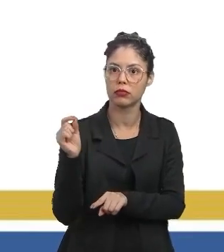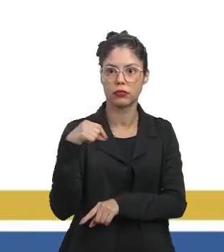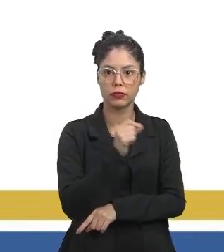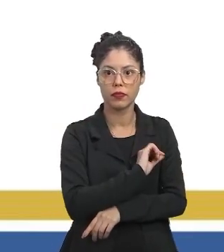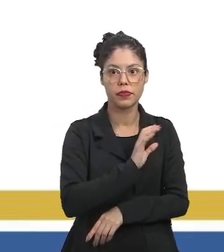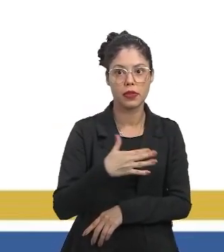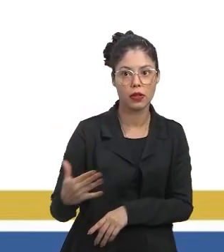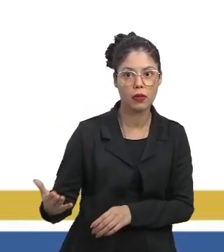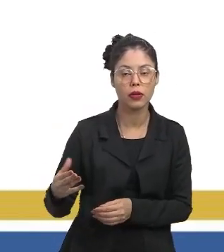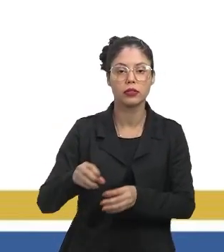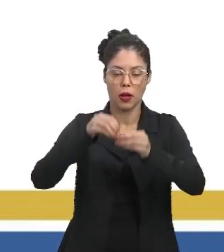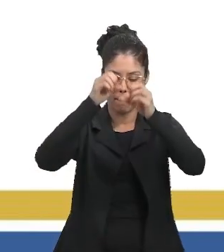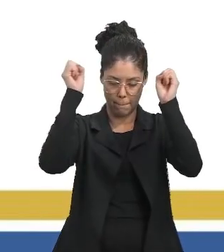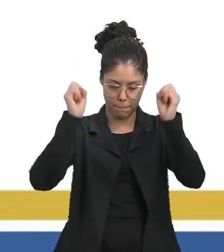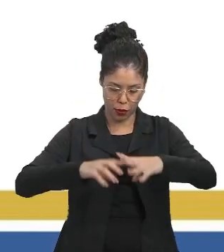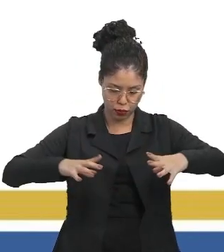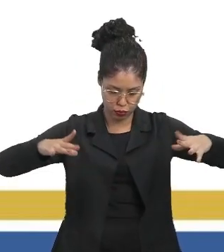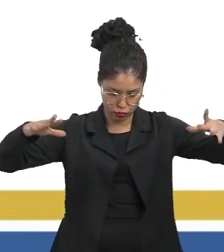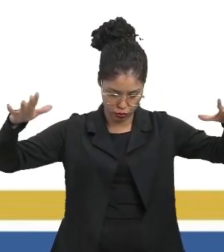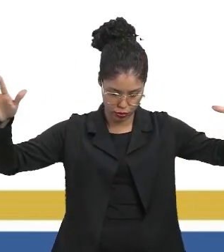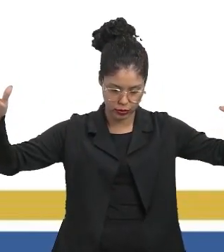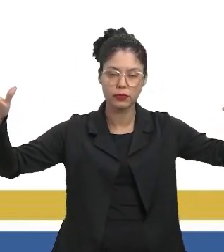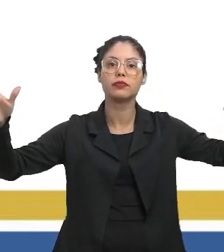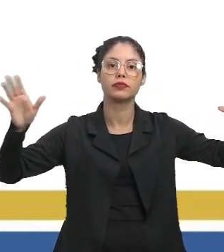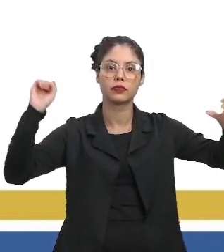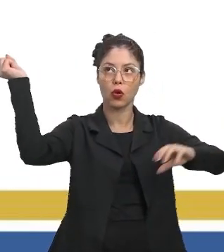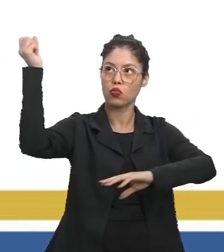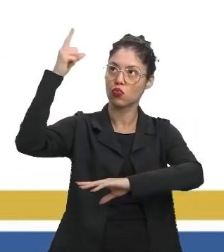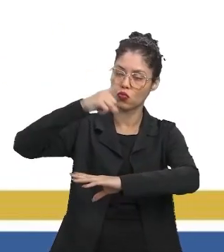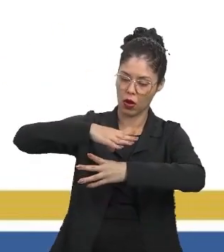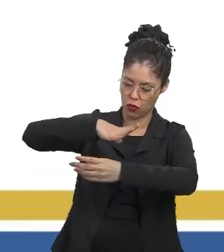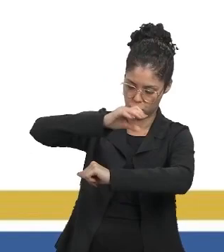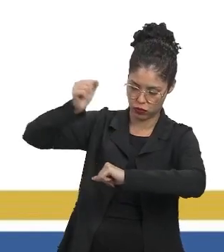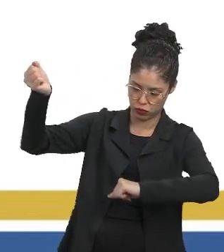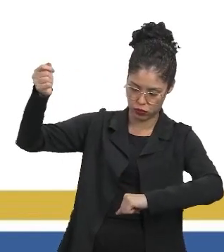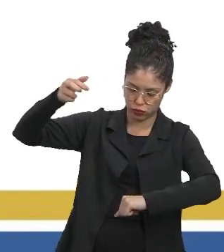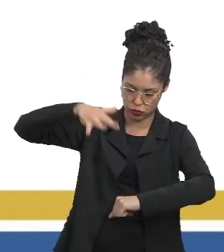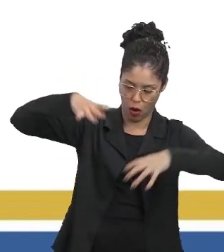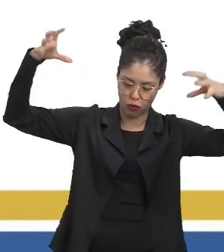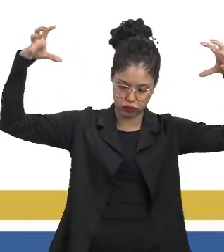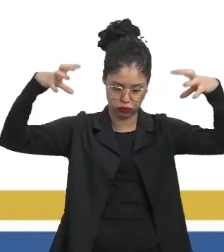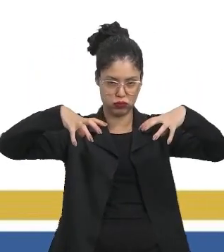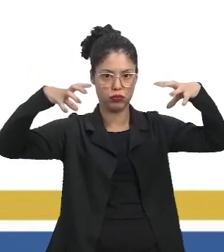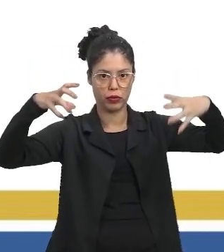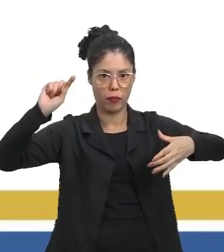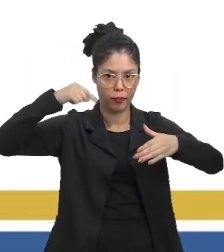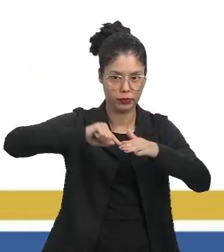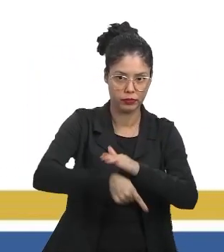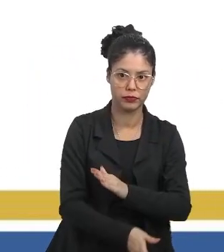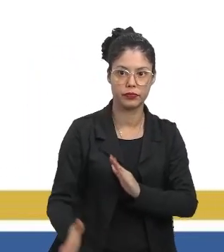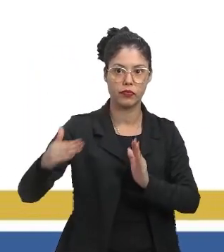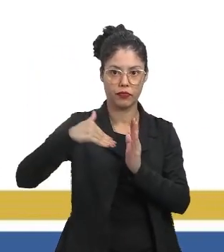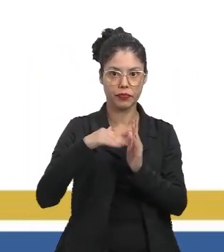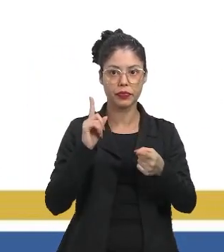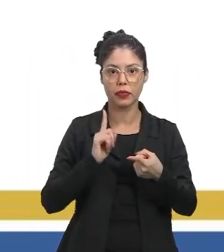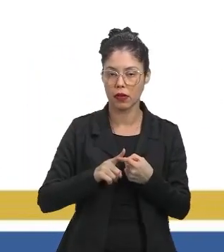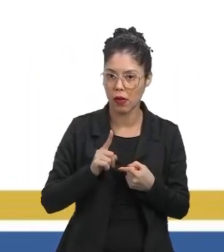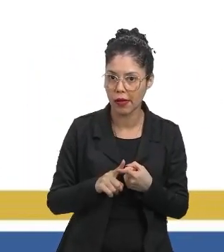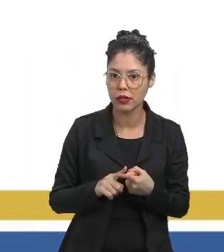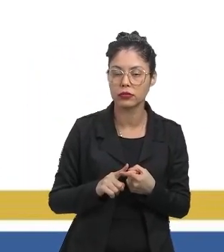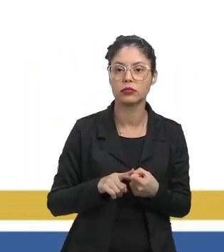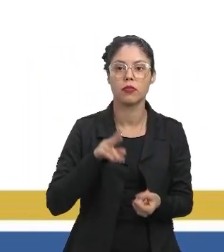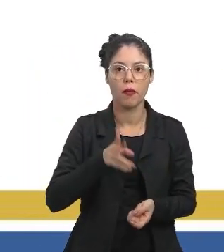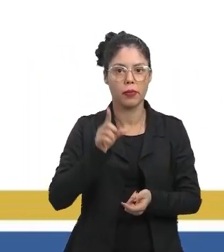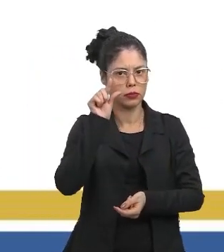Quando são arremessadas e ficam expostas ao solo, e a chuva germina até mesmo em solo